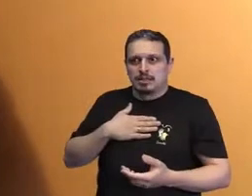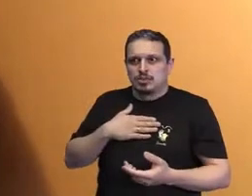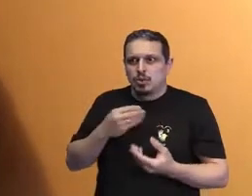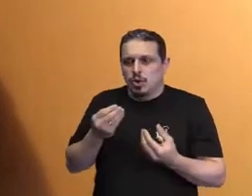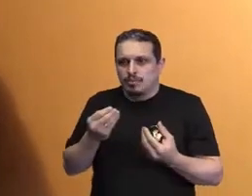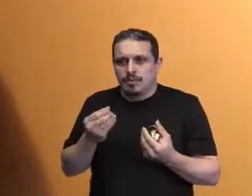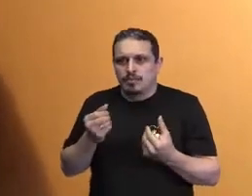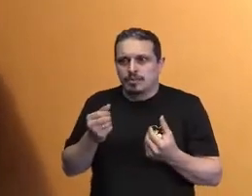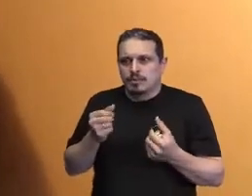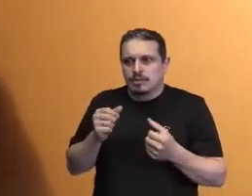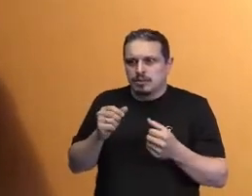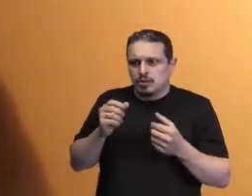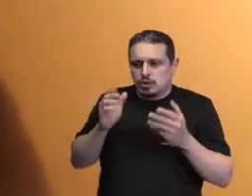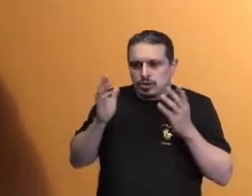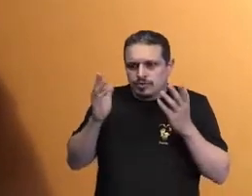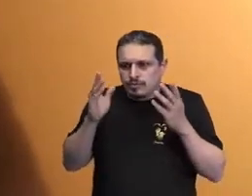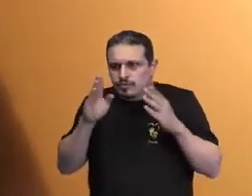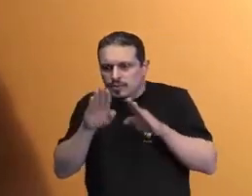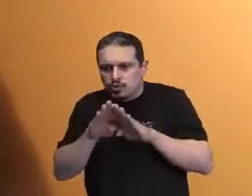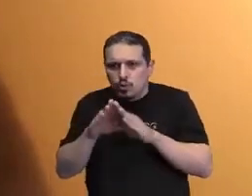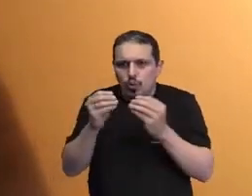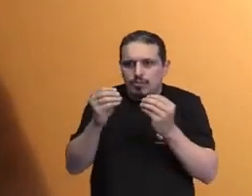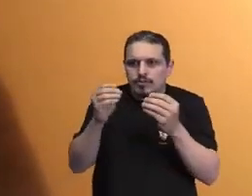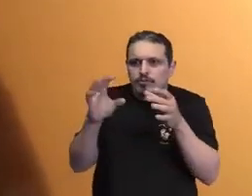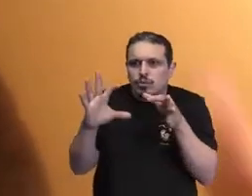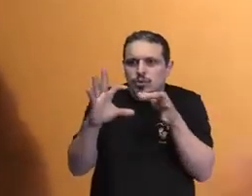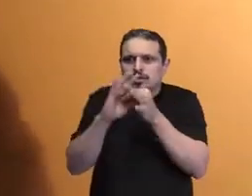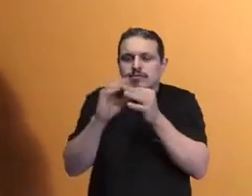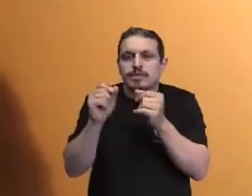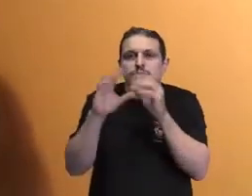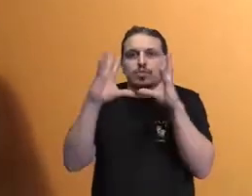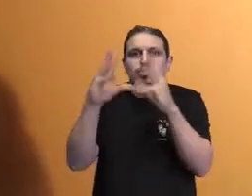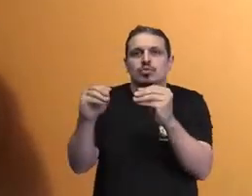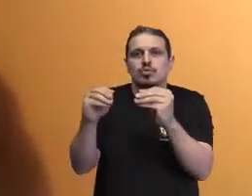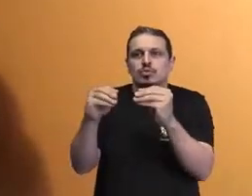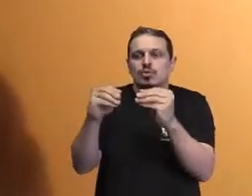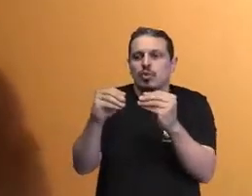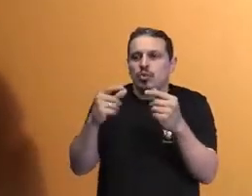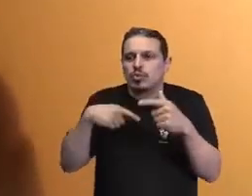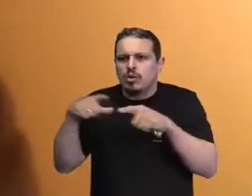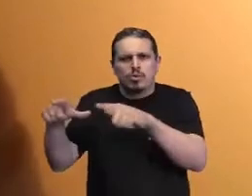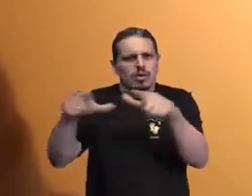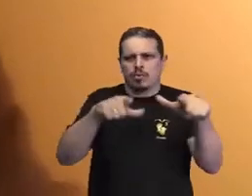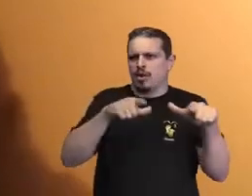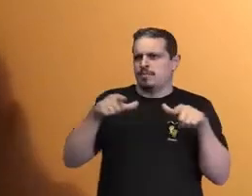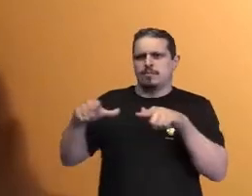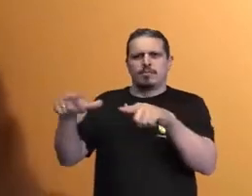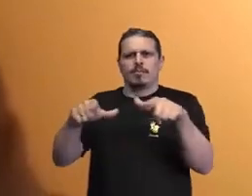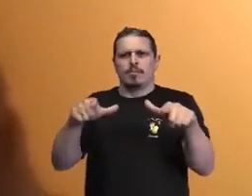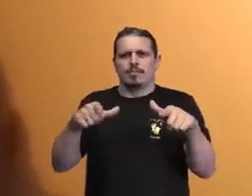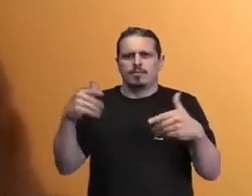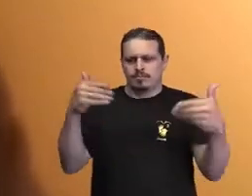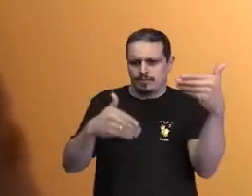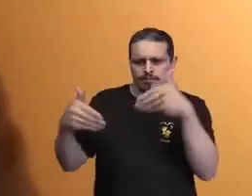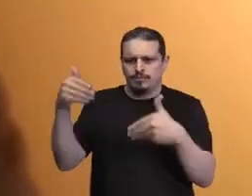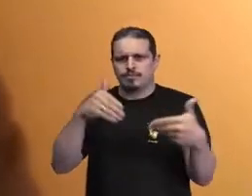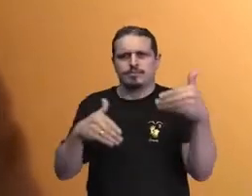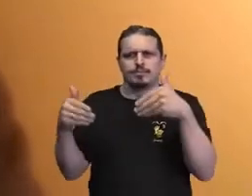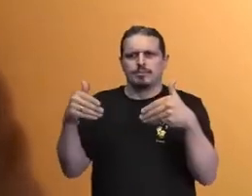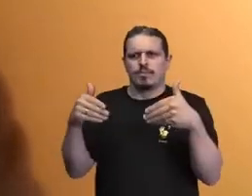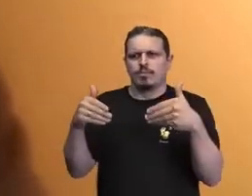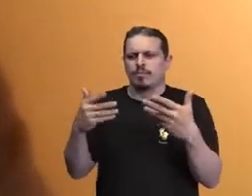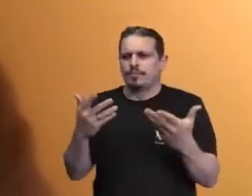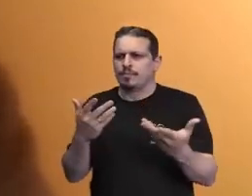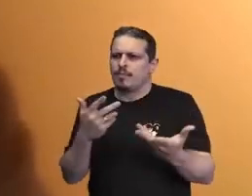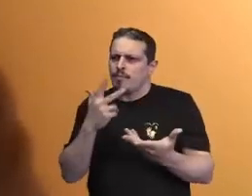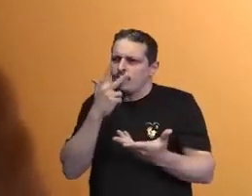sincronicidade da nossa presença para vários lugares, mas eu estou aqui, eu farei uma aula expositiva.